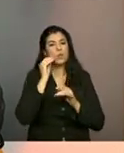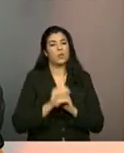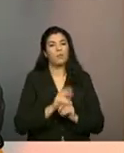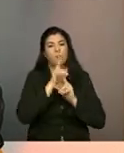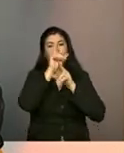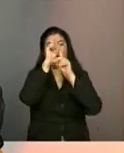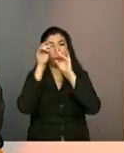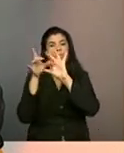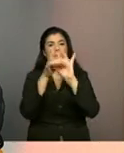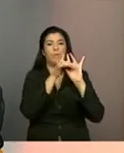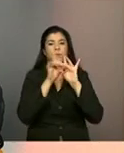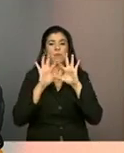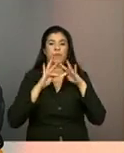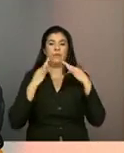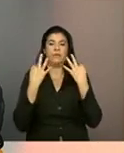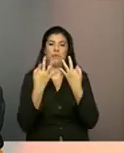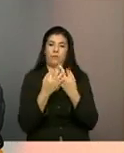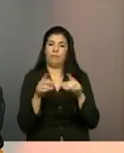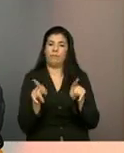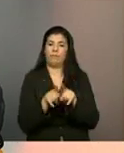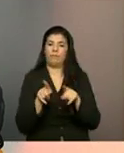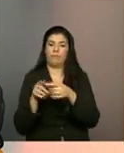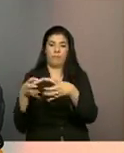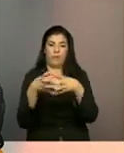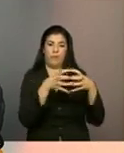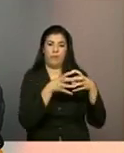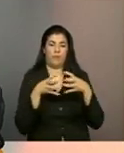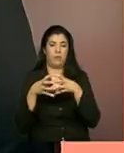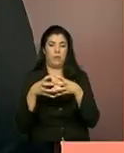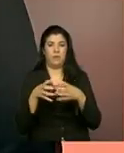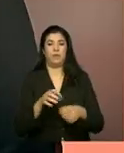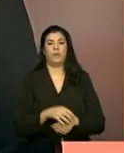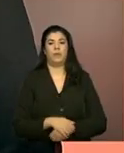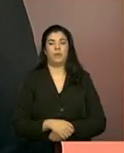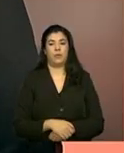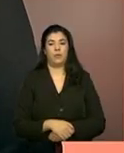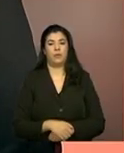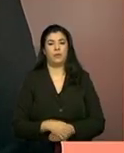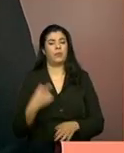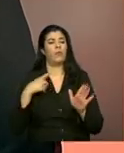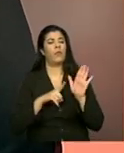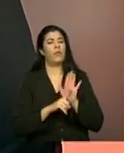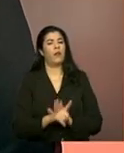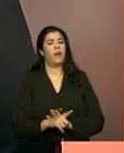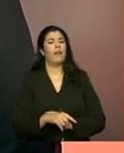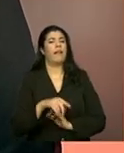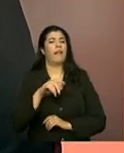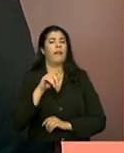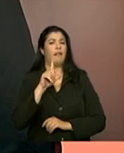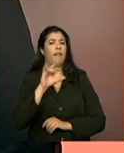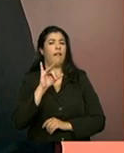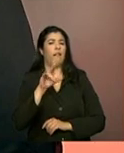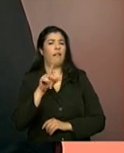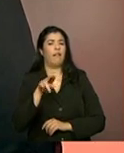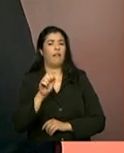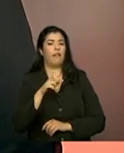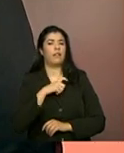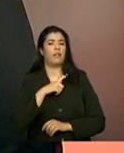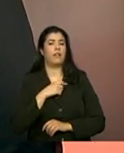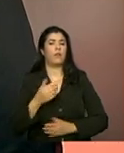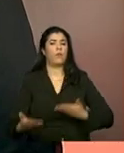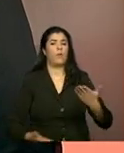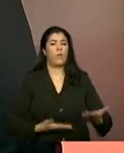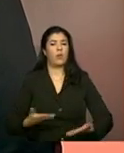vínculos familiares e também comunitários. Bom, Liliane, o serviço de convivência, ele foi reordenado em